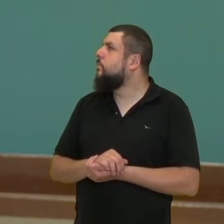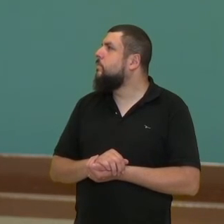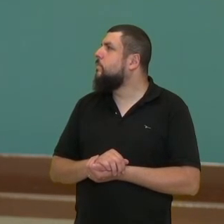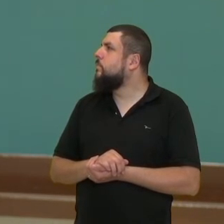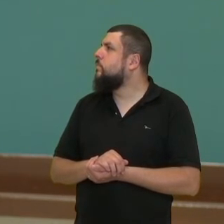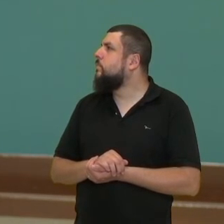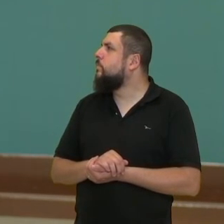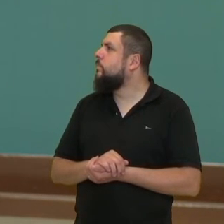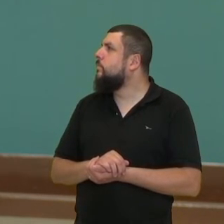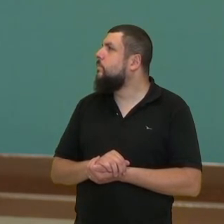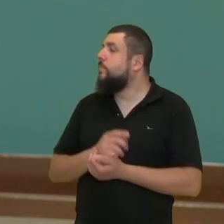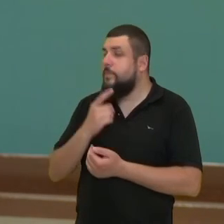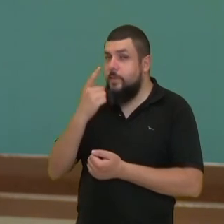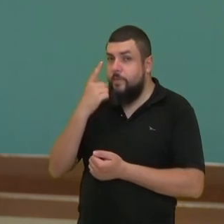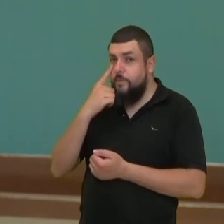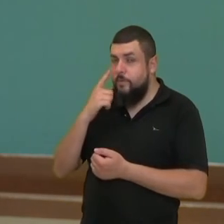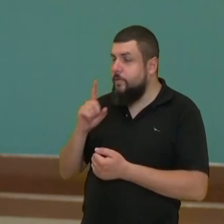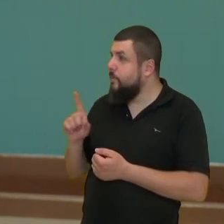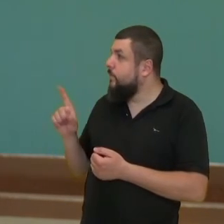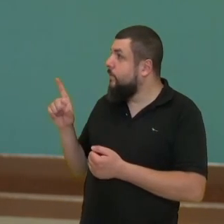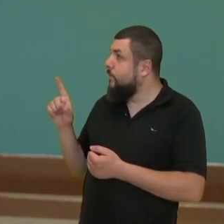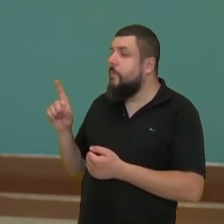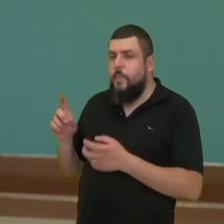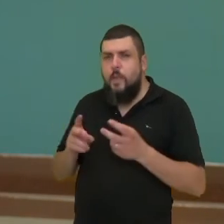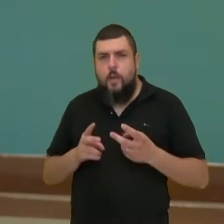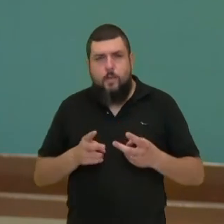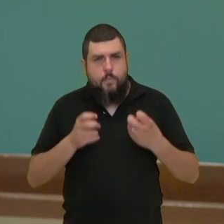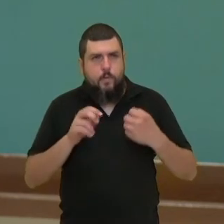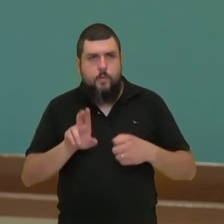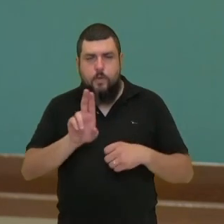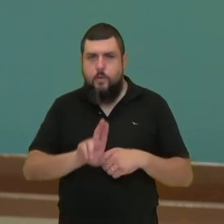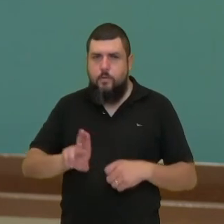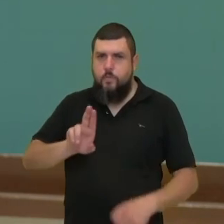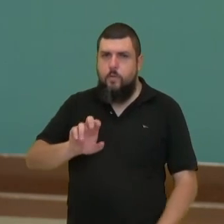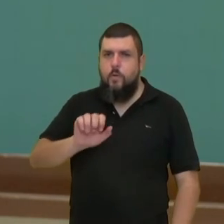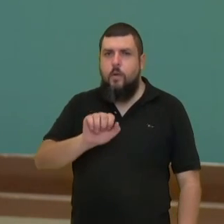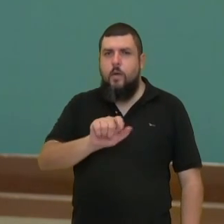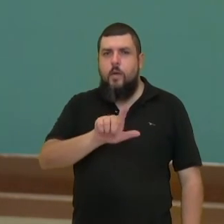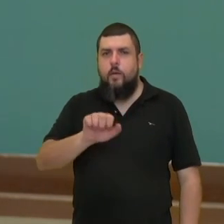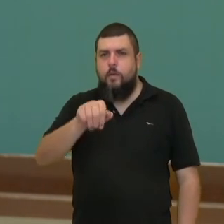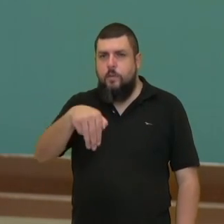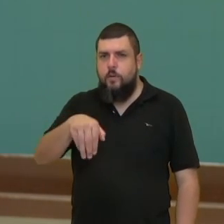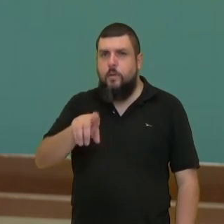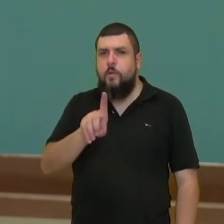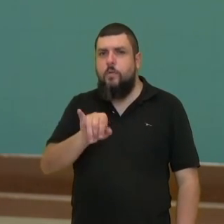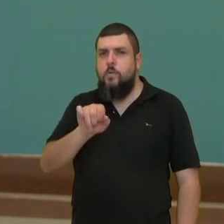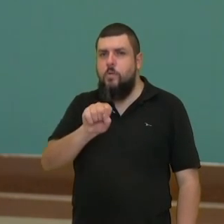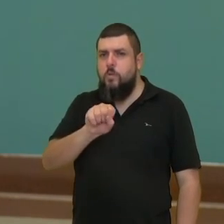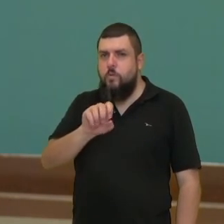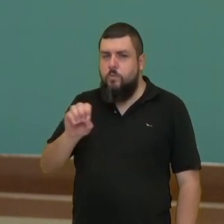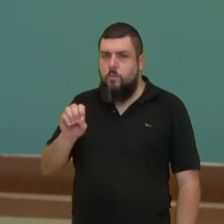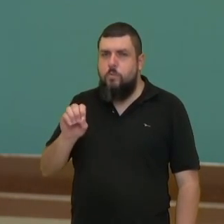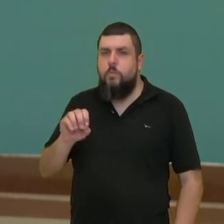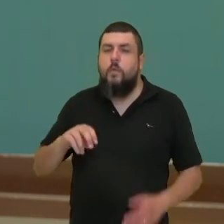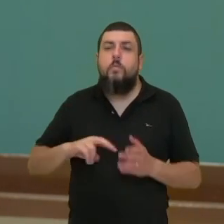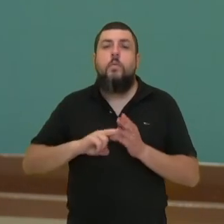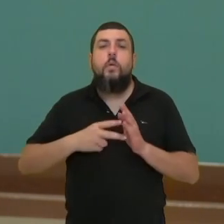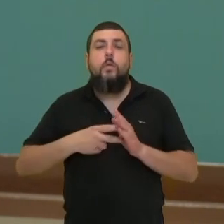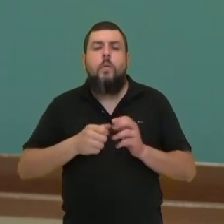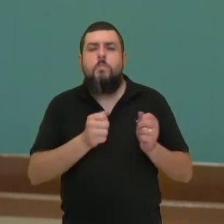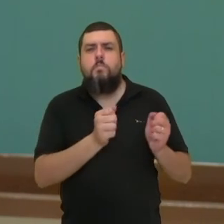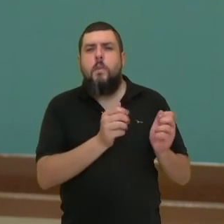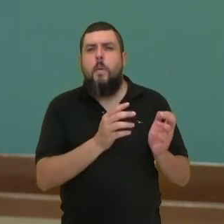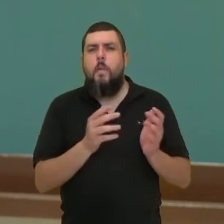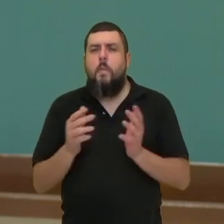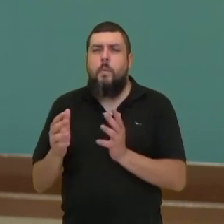esse tipo de medida desperta o debate. Veja que eu usei uma locução conjuntiva aqui, além disso, e ela tem ali